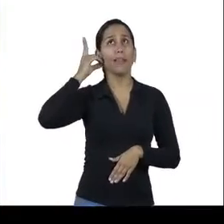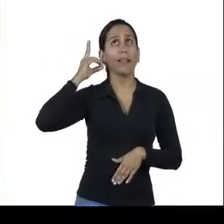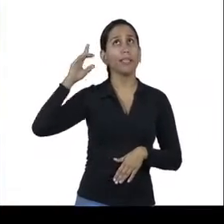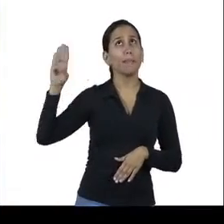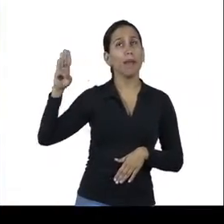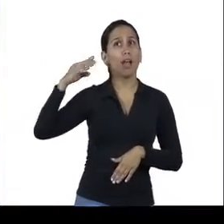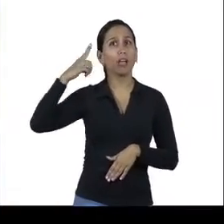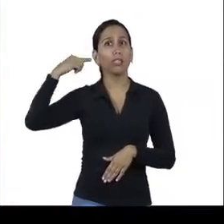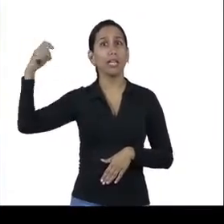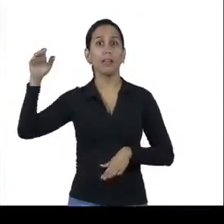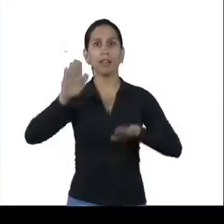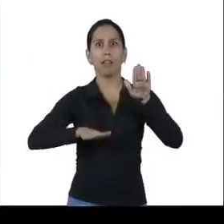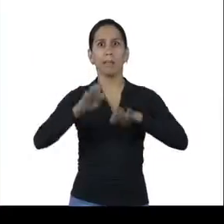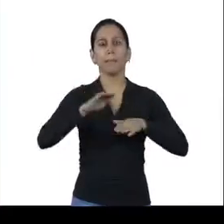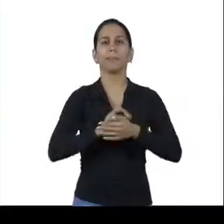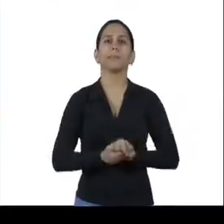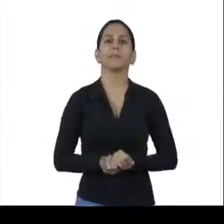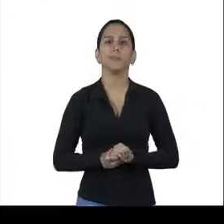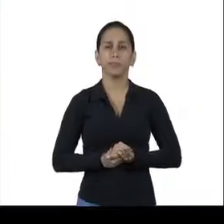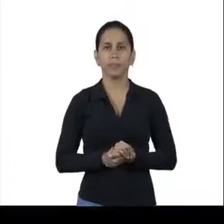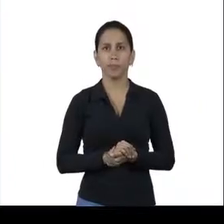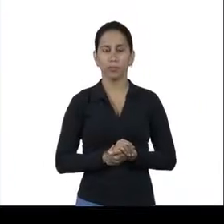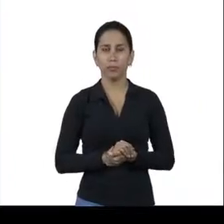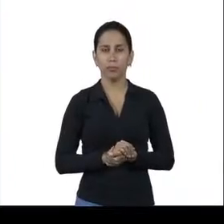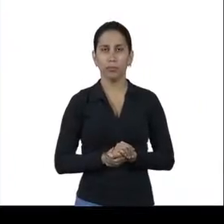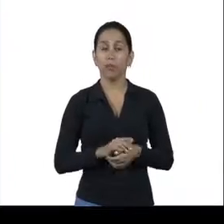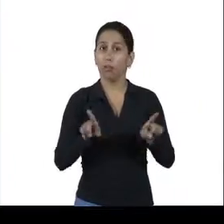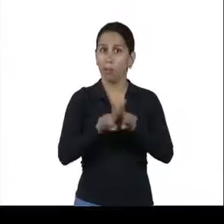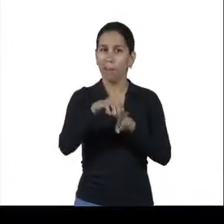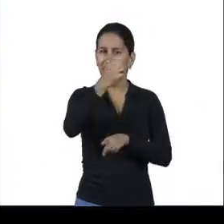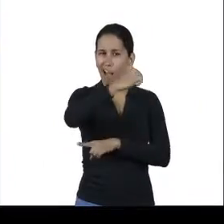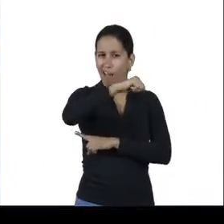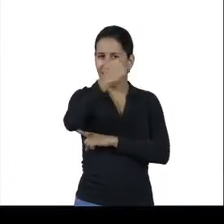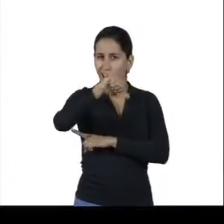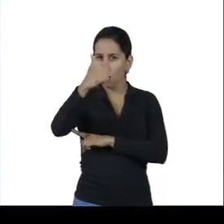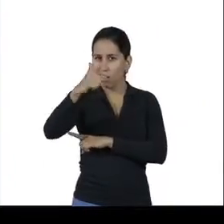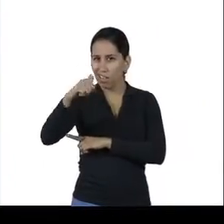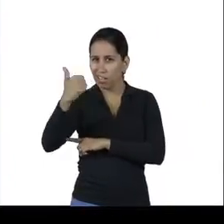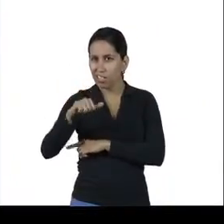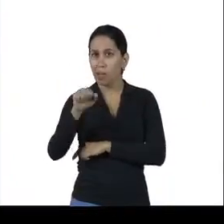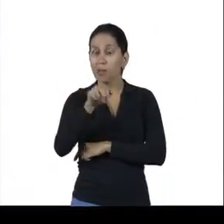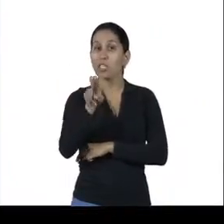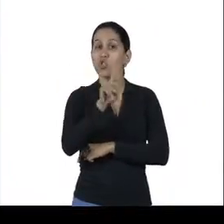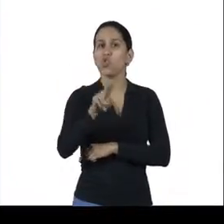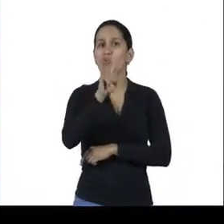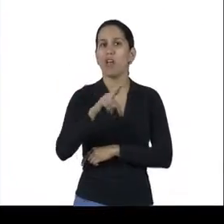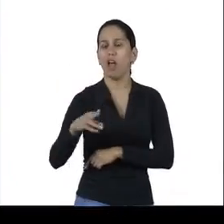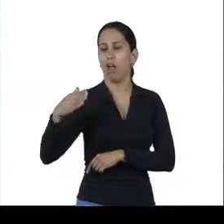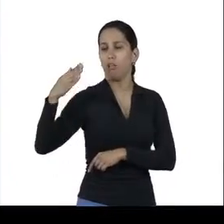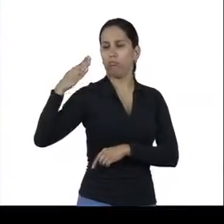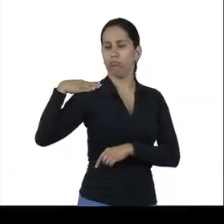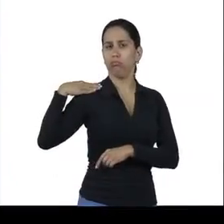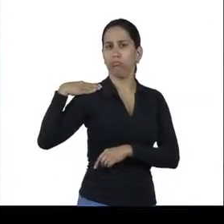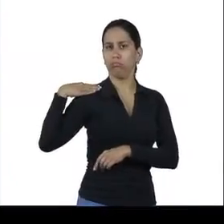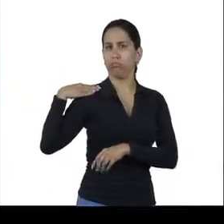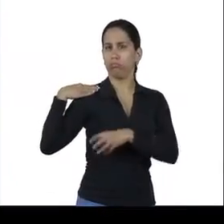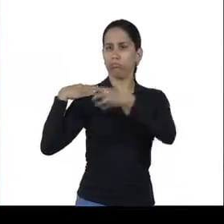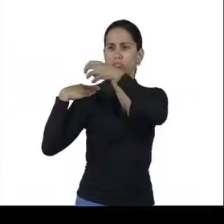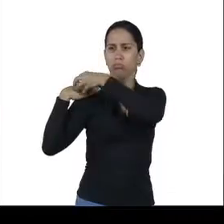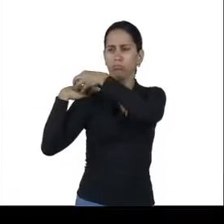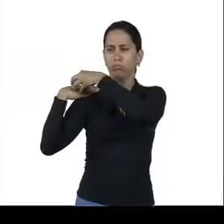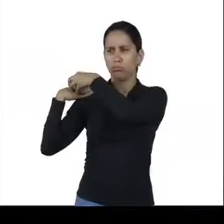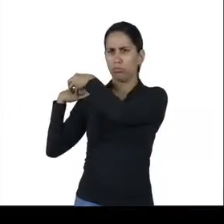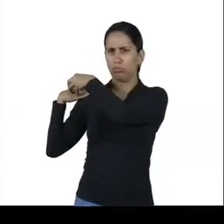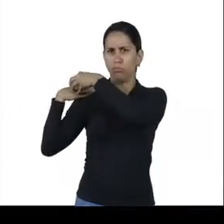ideal. E para a avaliação ser feita, usa-se o dosímetro junto ao corpo do trabalhador, para medir o